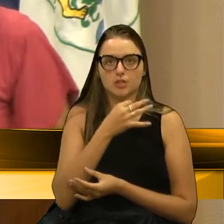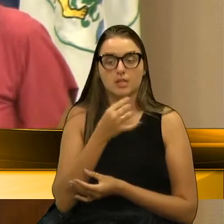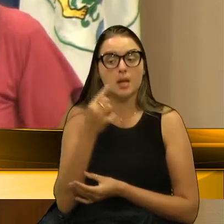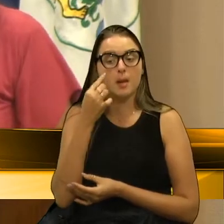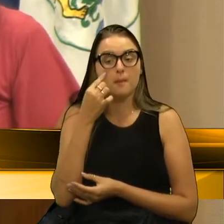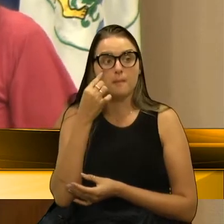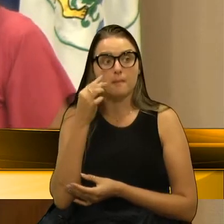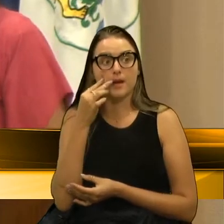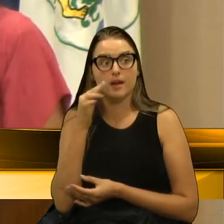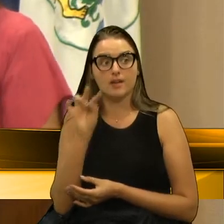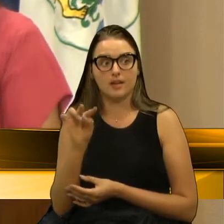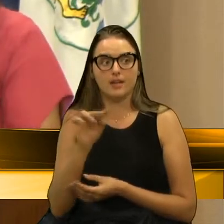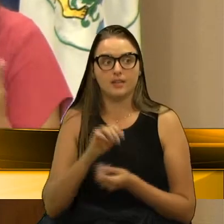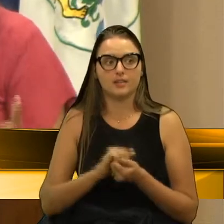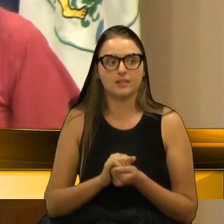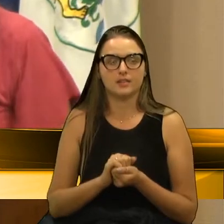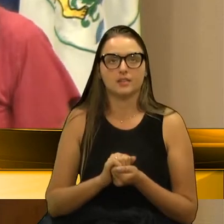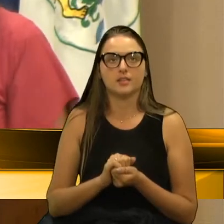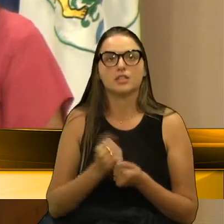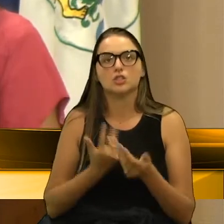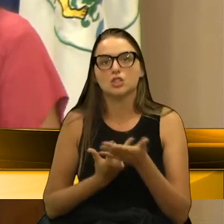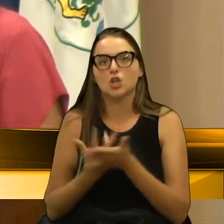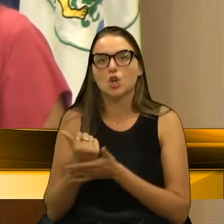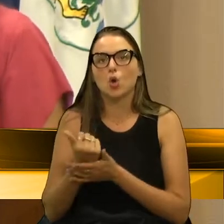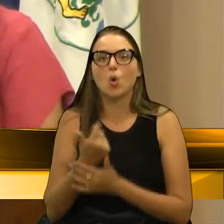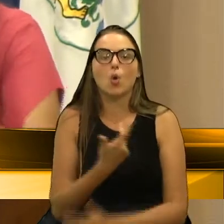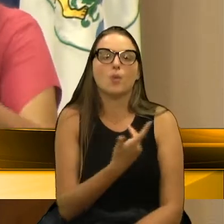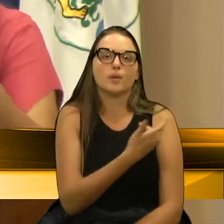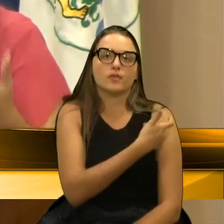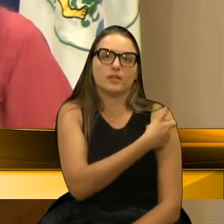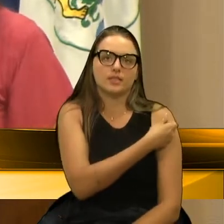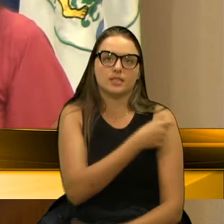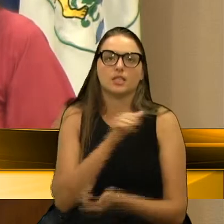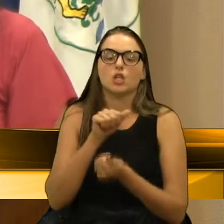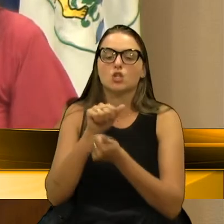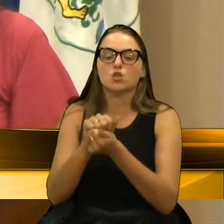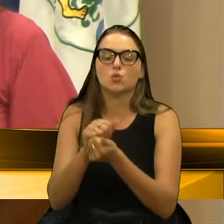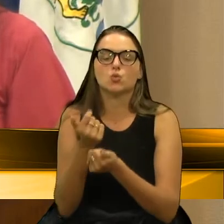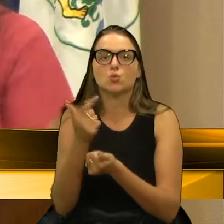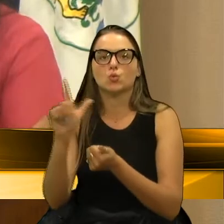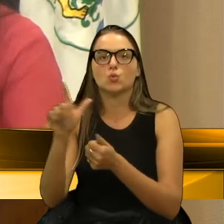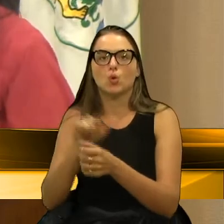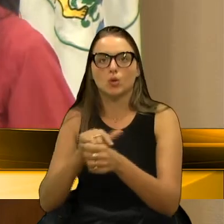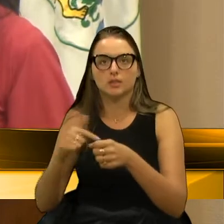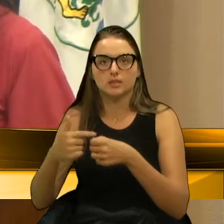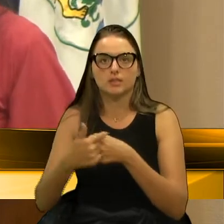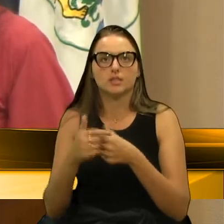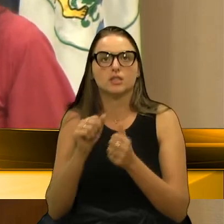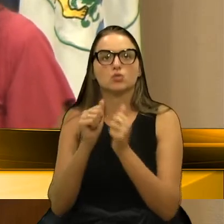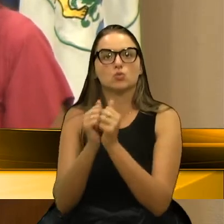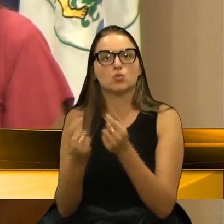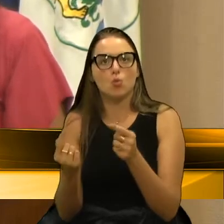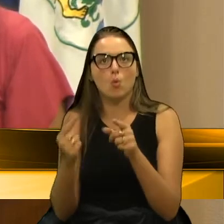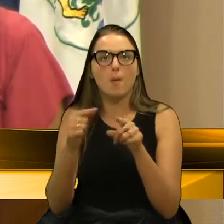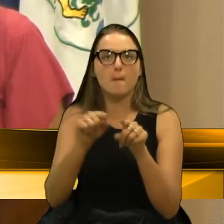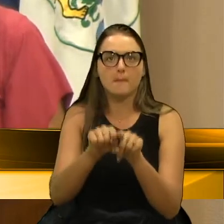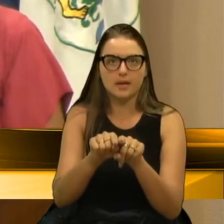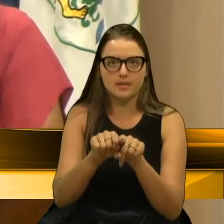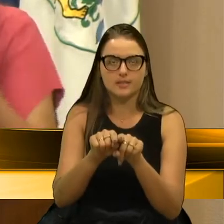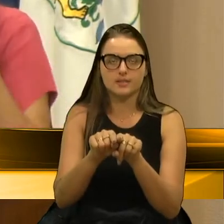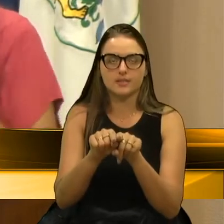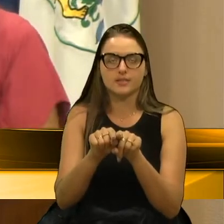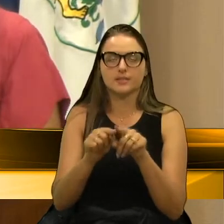possibilidades, sim, de compra de vacinas, junto com outros municípios, que seja através de consórcio. Mas que